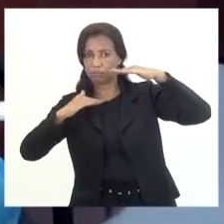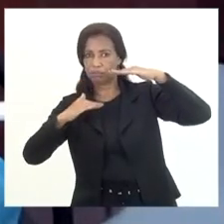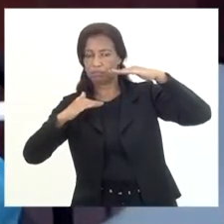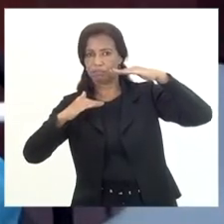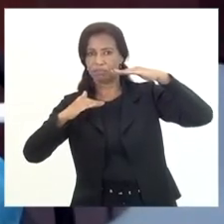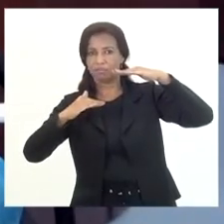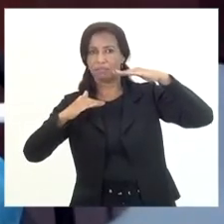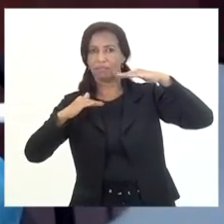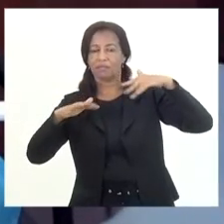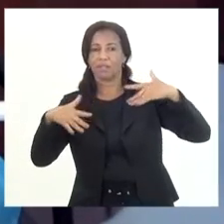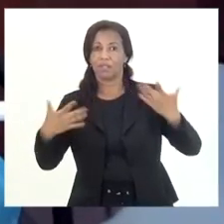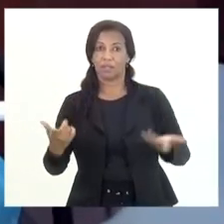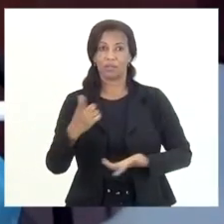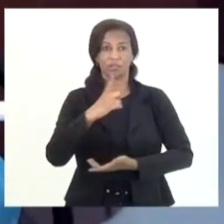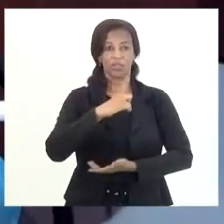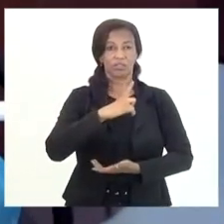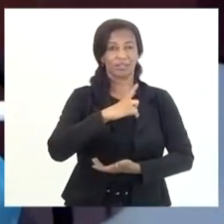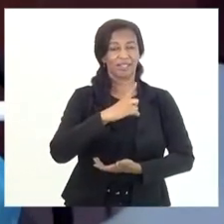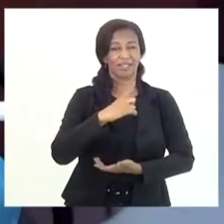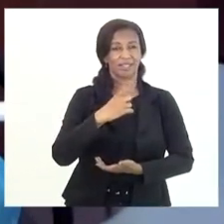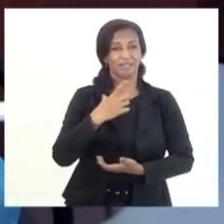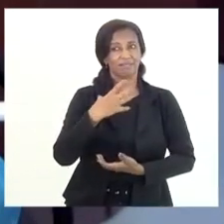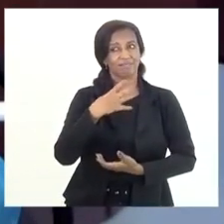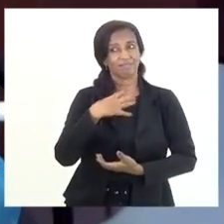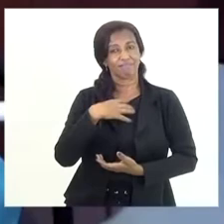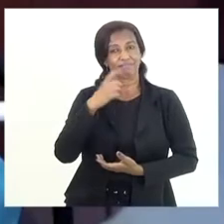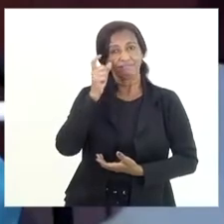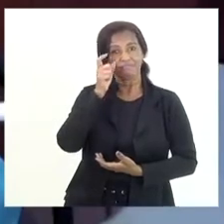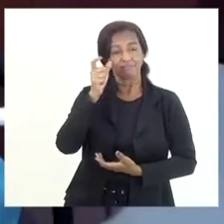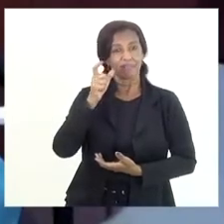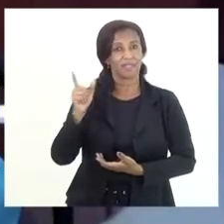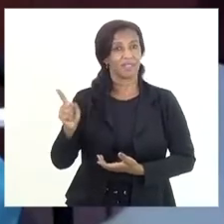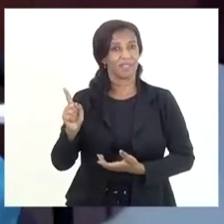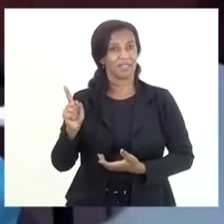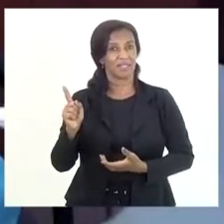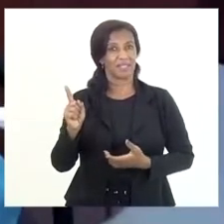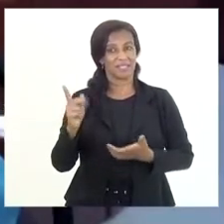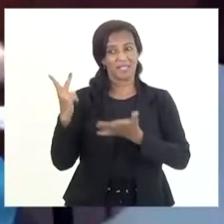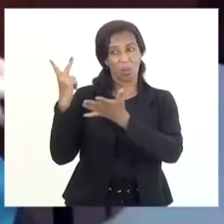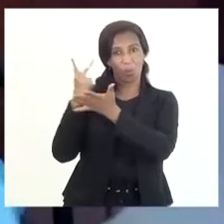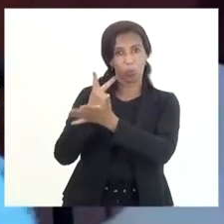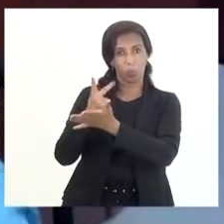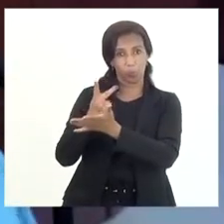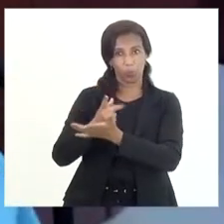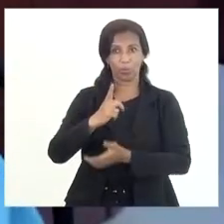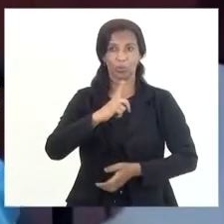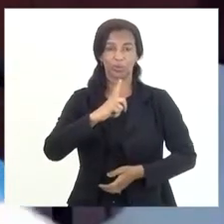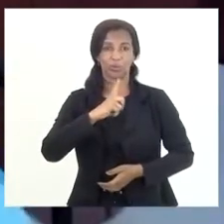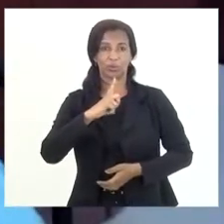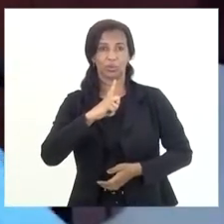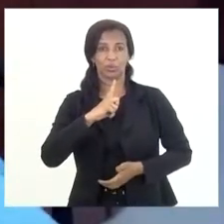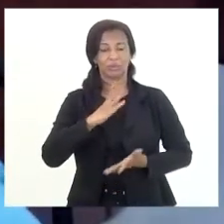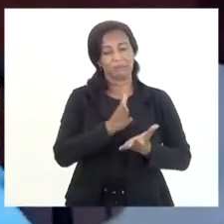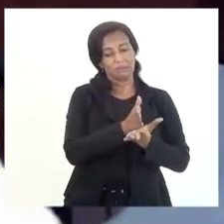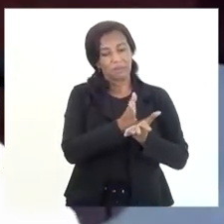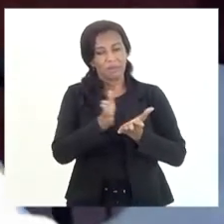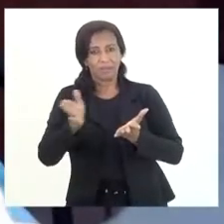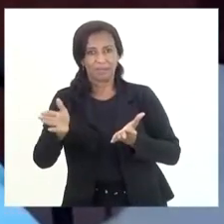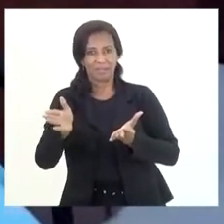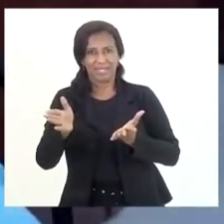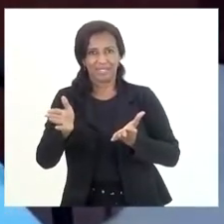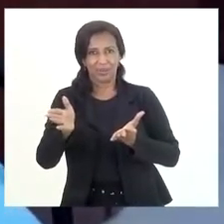então a gente tem a sensação de que essa discrepância e ter saído dessa